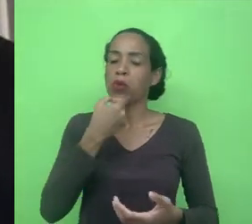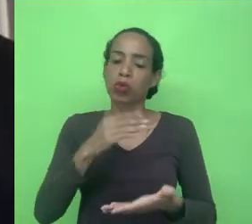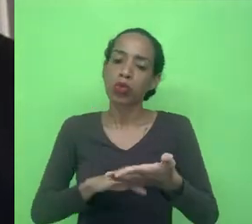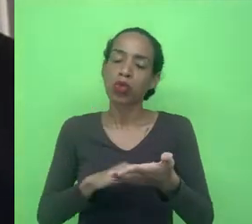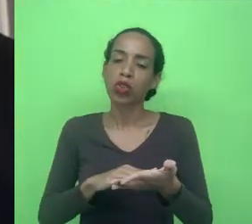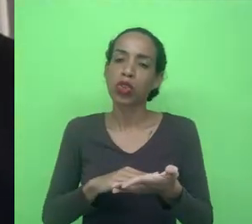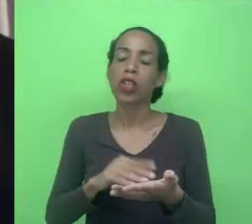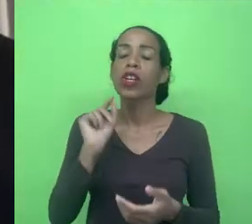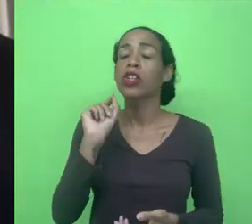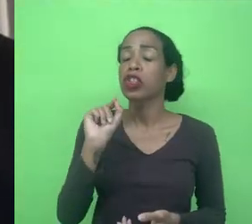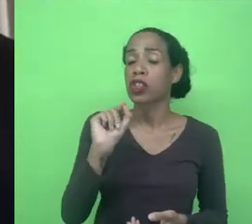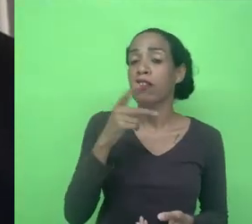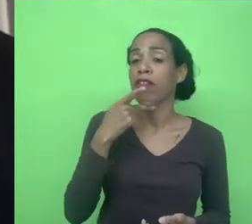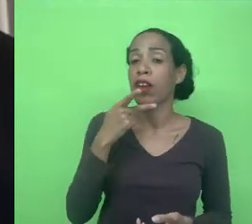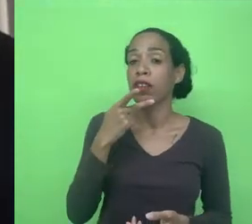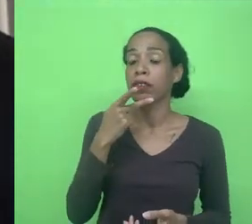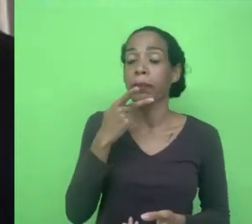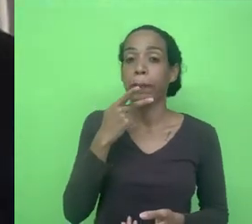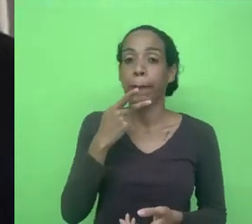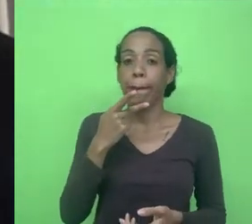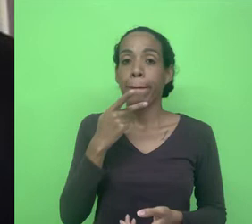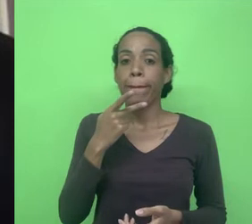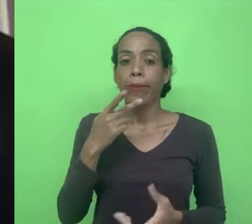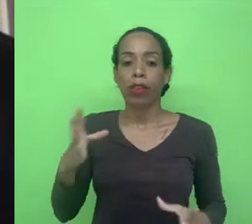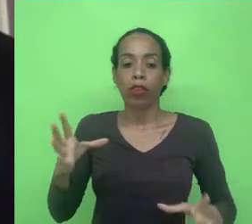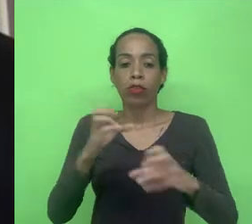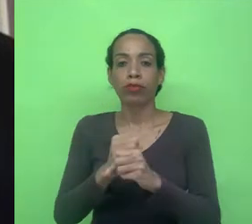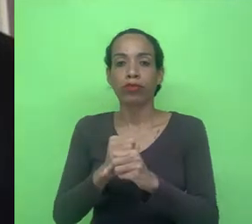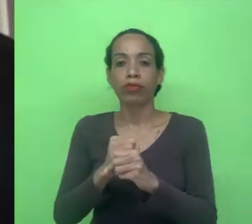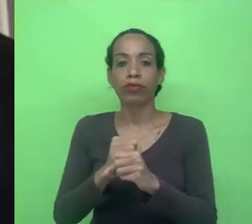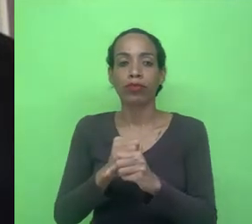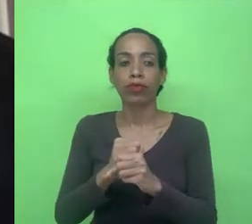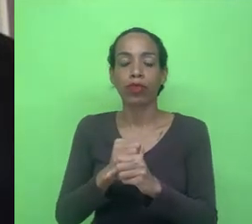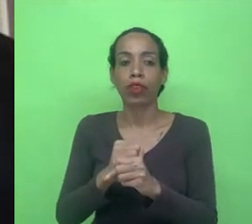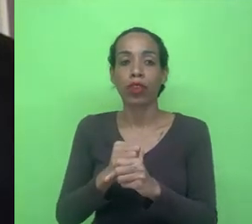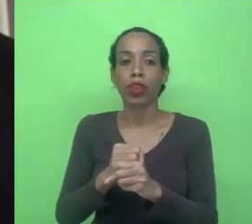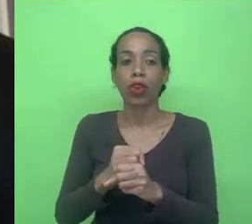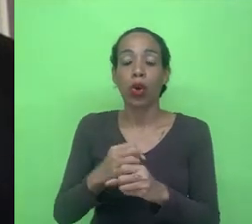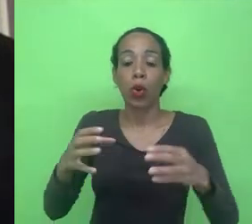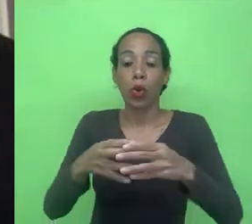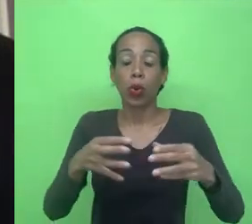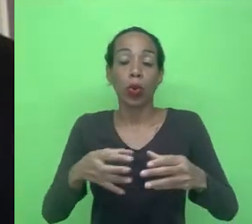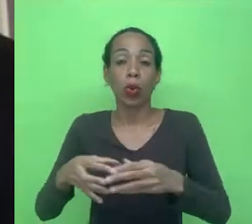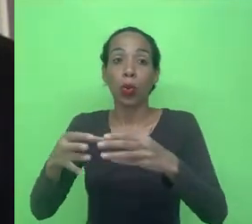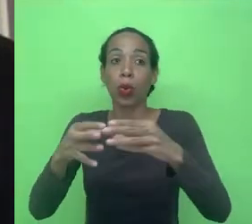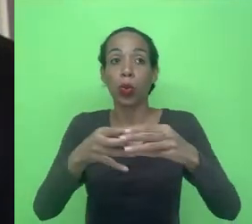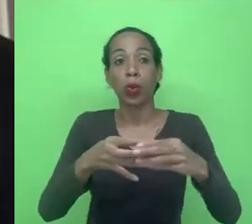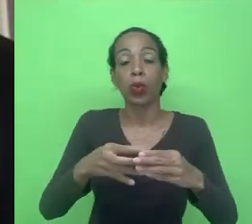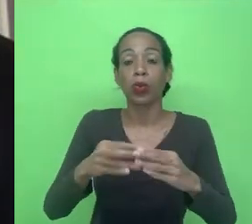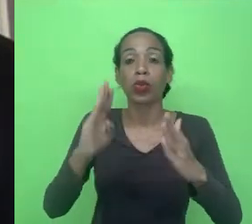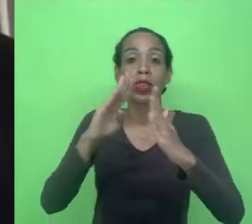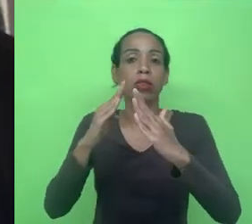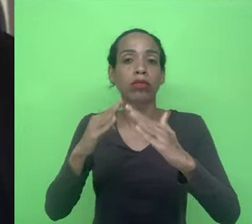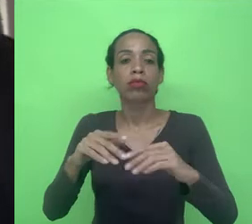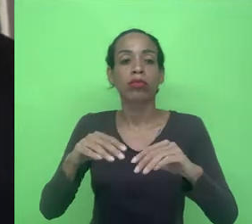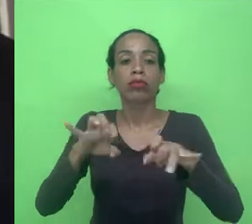sobre a sociedade das plataformas é uma sociedade onde a mediação das plataformas